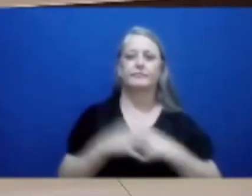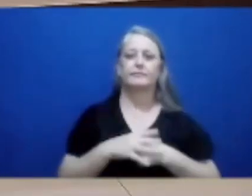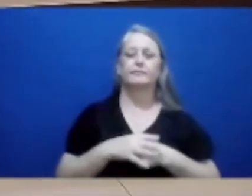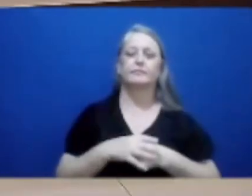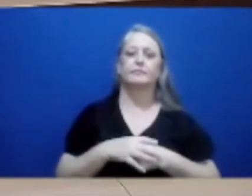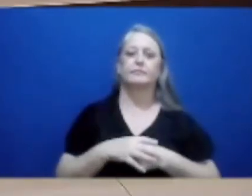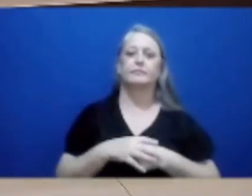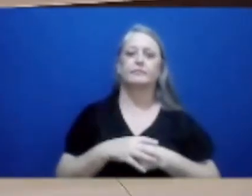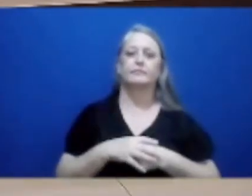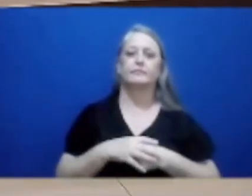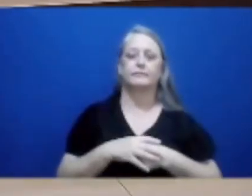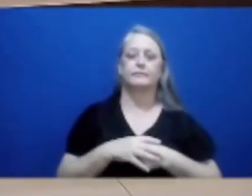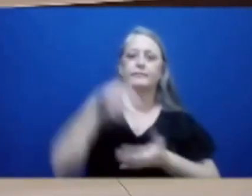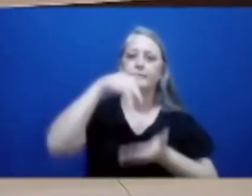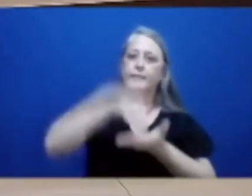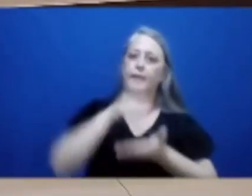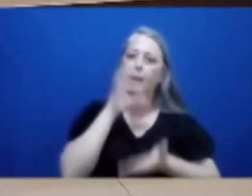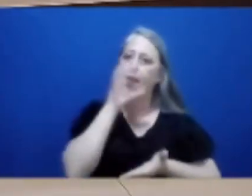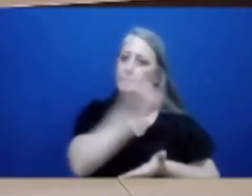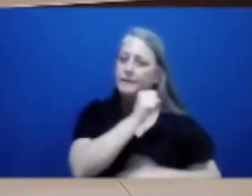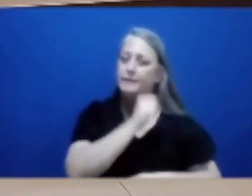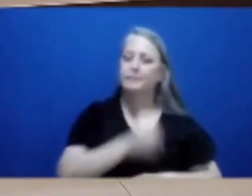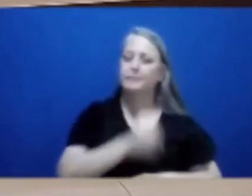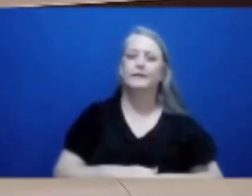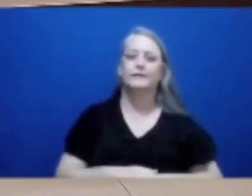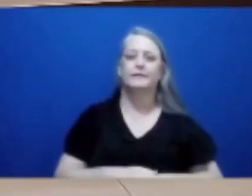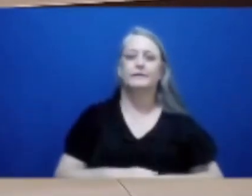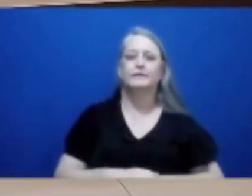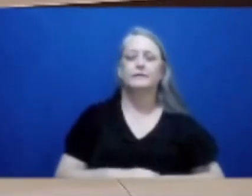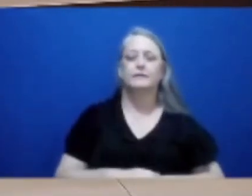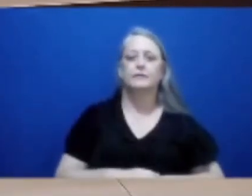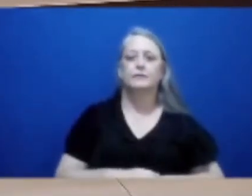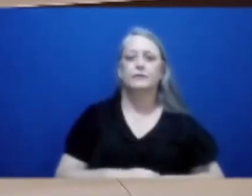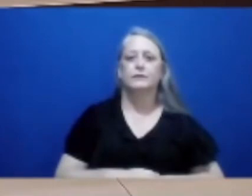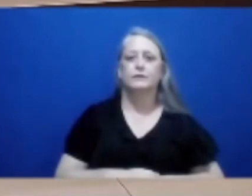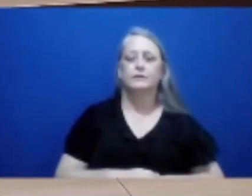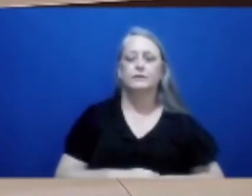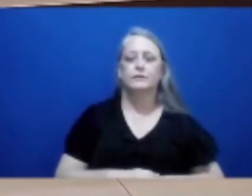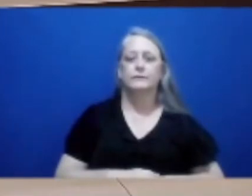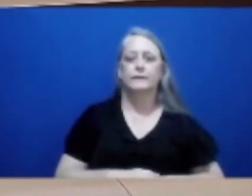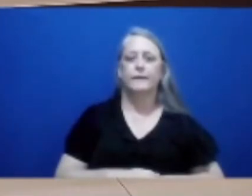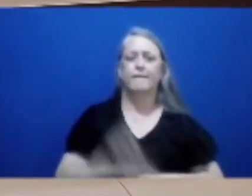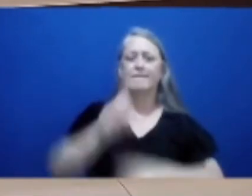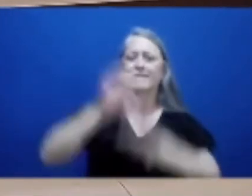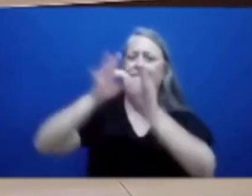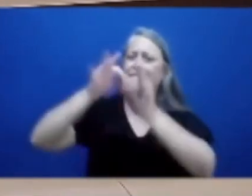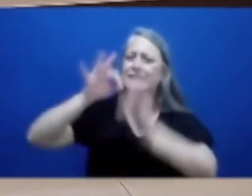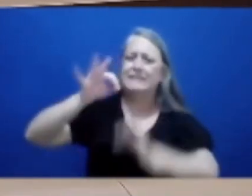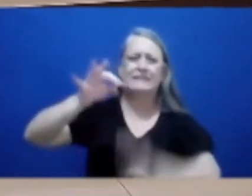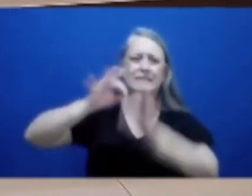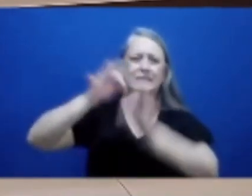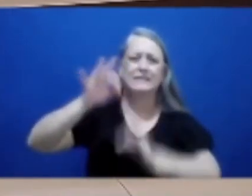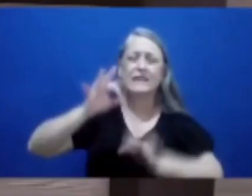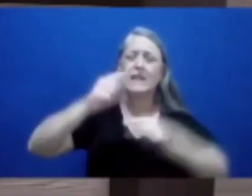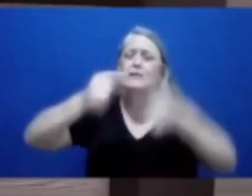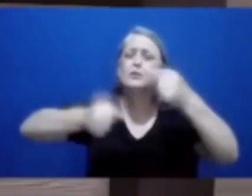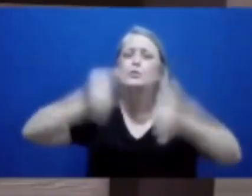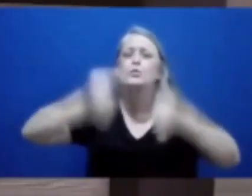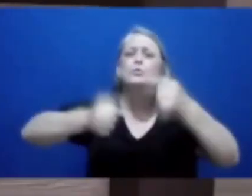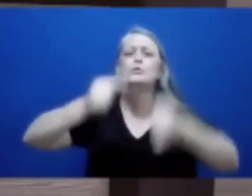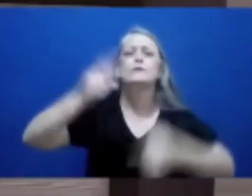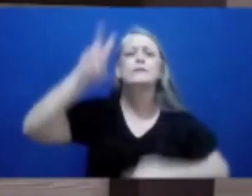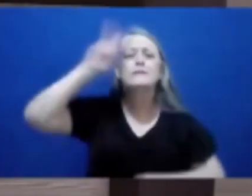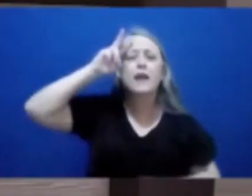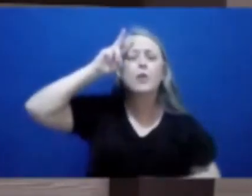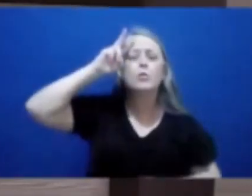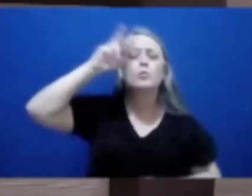Rapidamente, rapidamente, senhor presidente, eu não quero me prolongar. presidente. Eu não quero me prolongar nesse discurso. está adiado. A gente discute isso segunda-feira, senhor